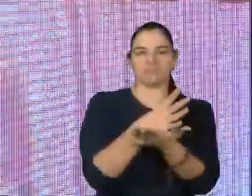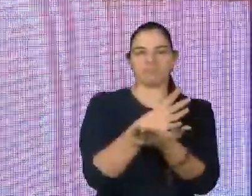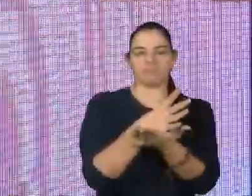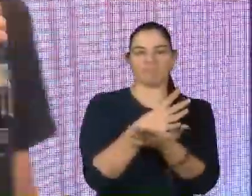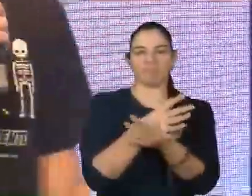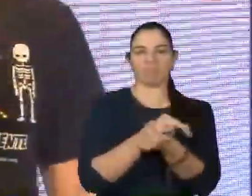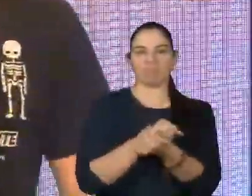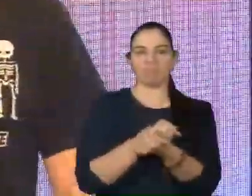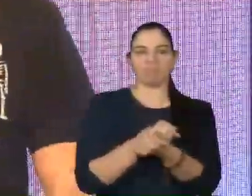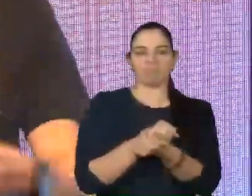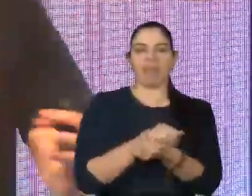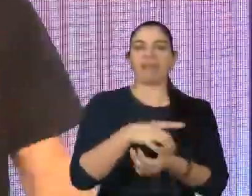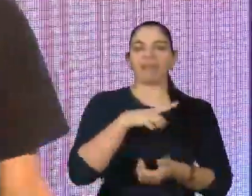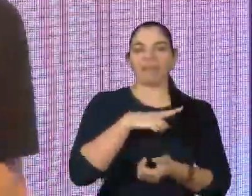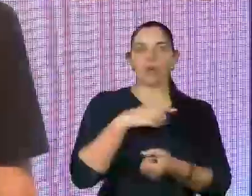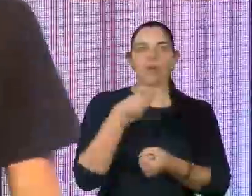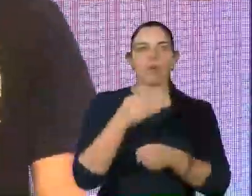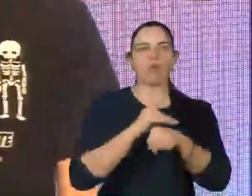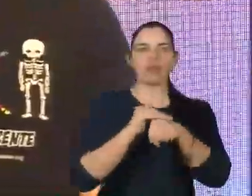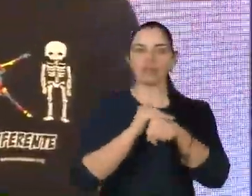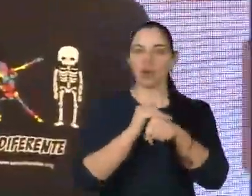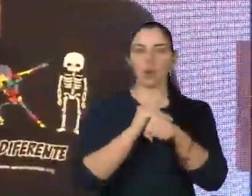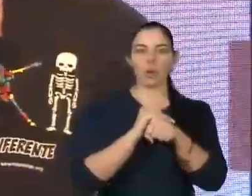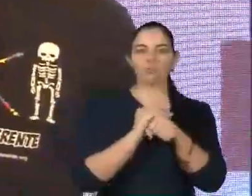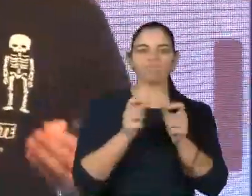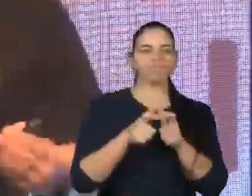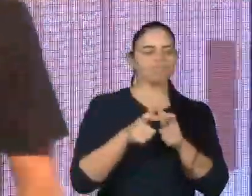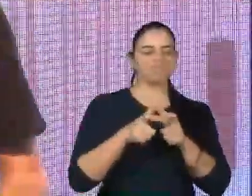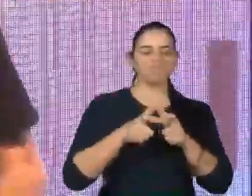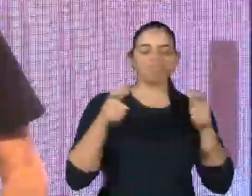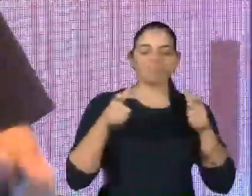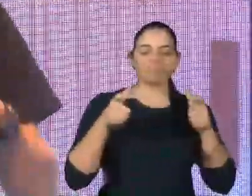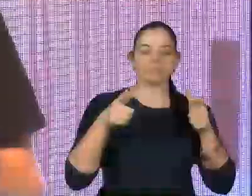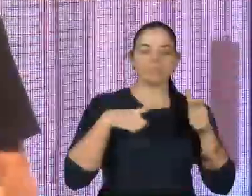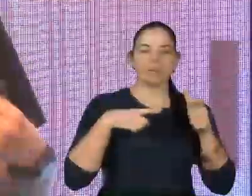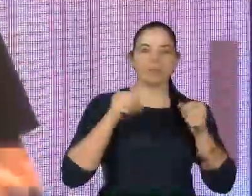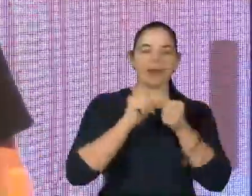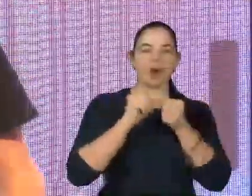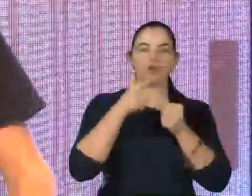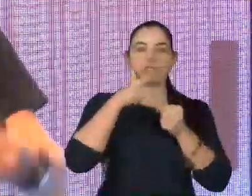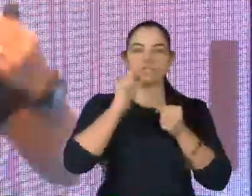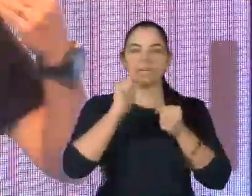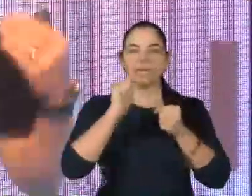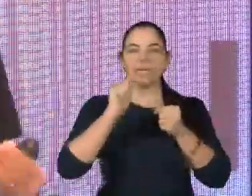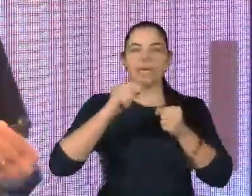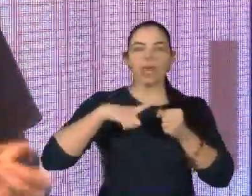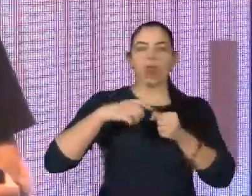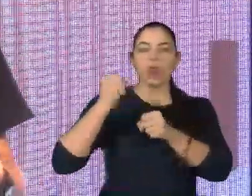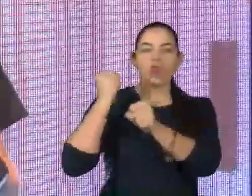E eu conversei com um grupo grande de pessoas para receber inputs e dados para poder